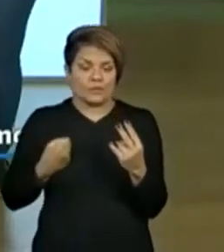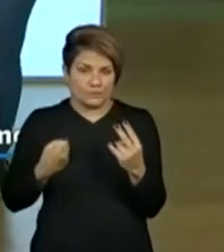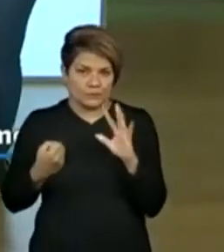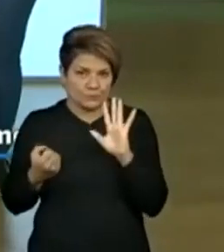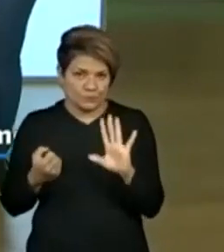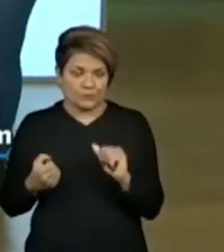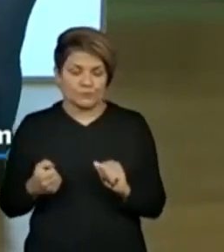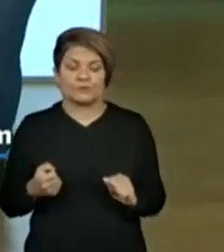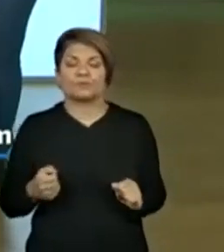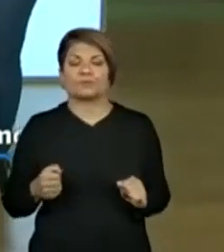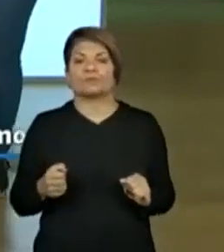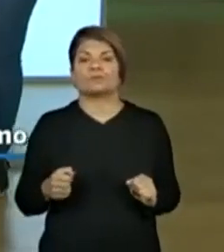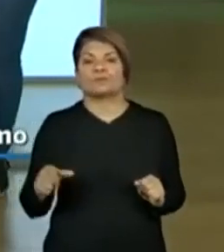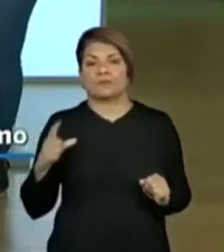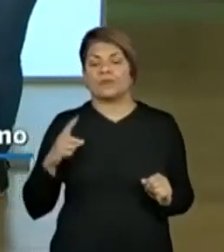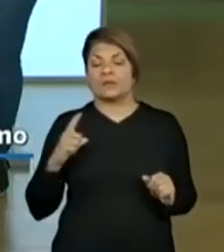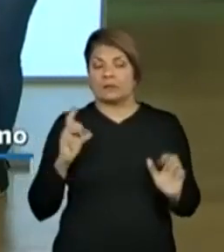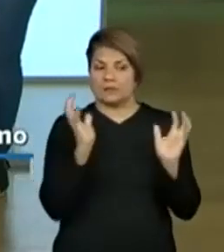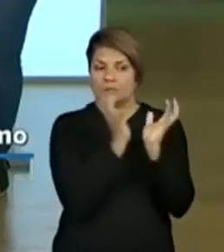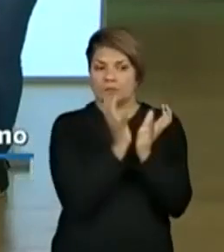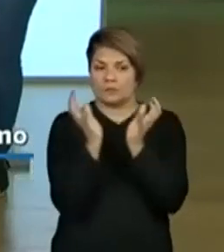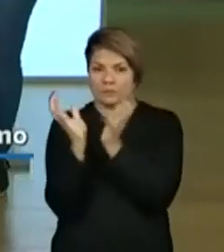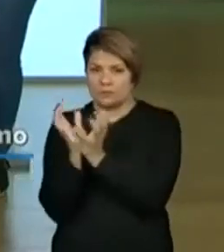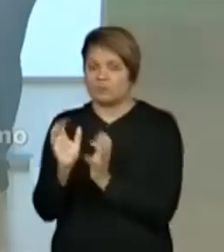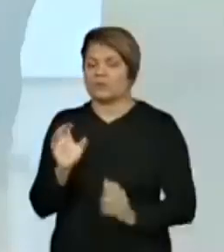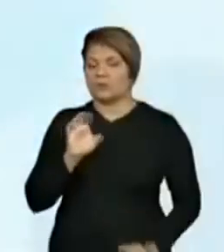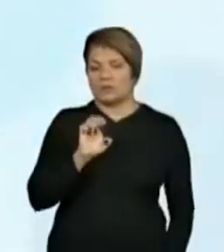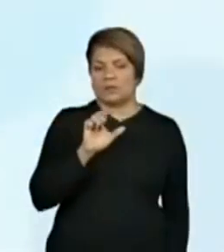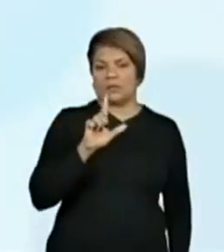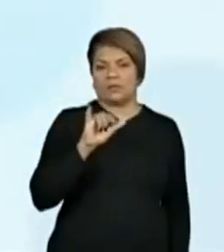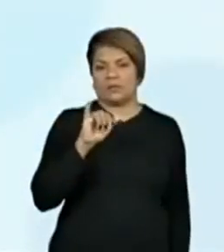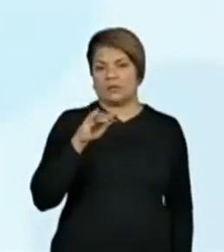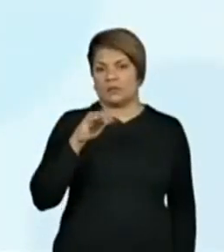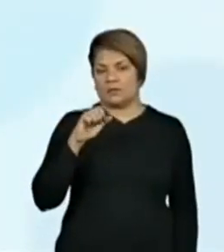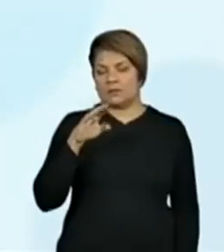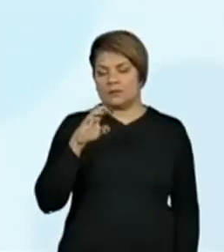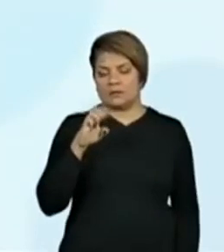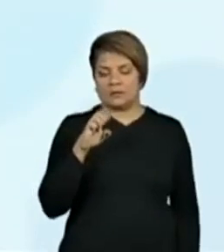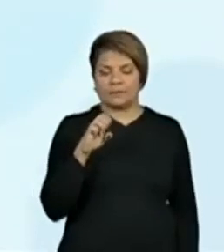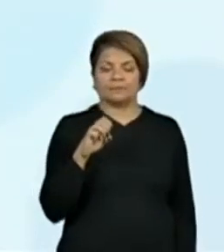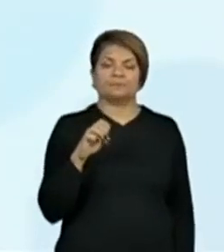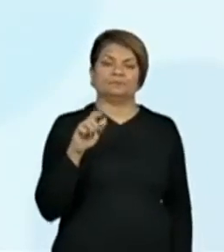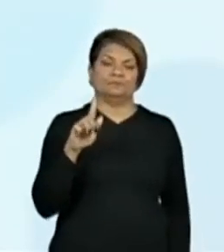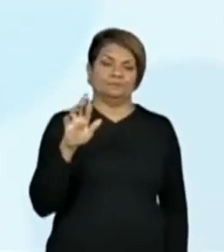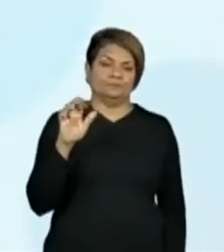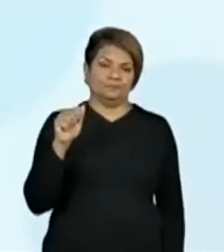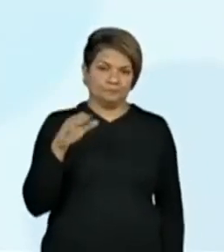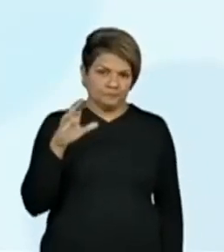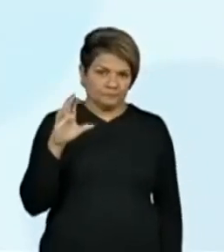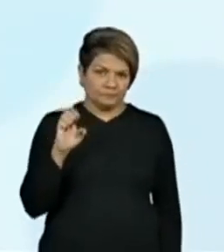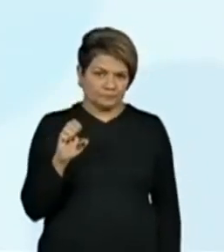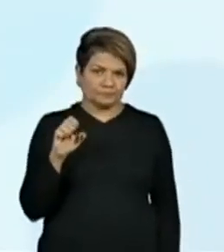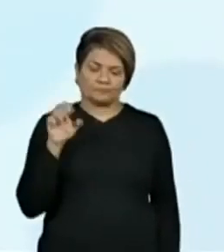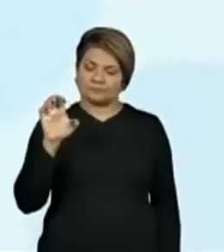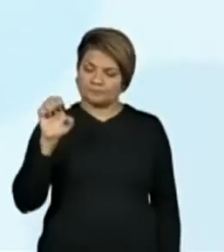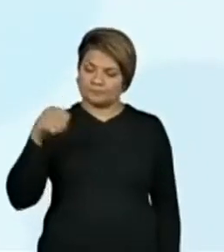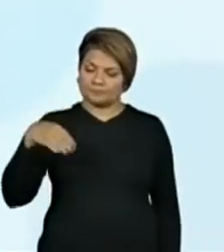turma da Maria Cecília, pela Eliane, a Grace e o Emerson, certo?